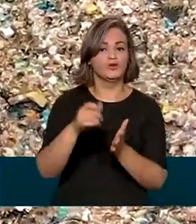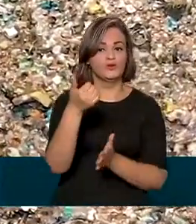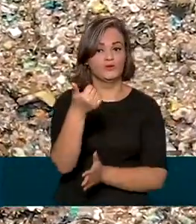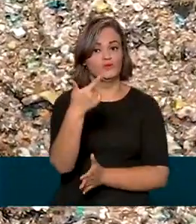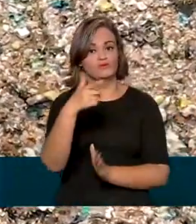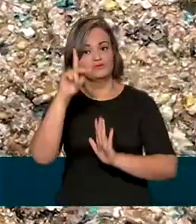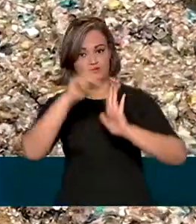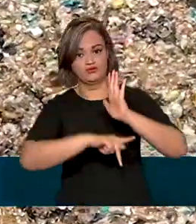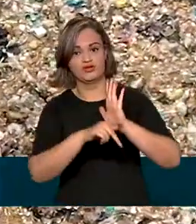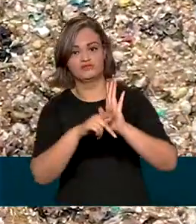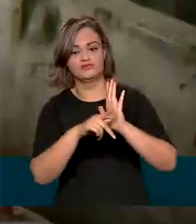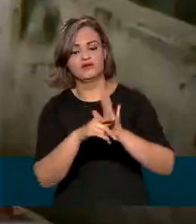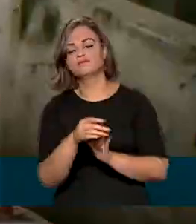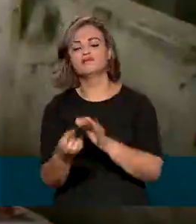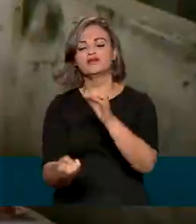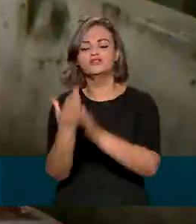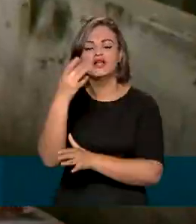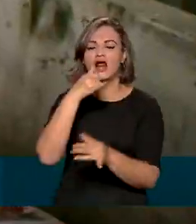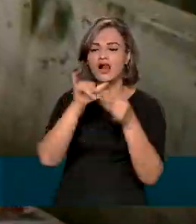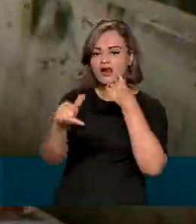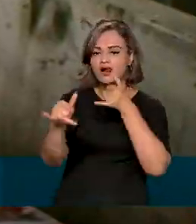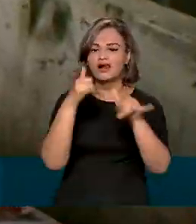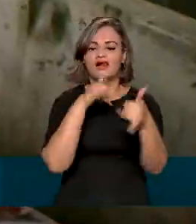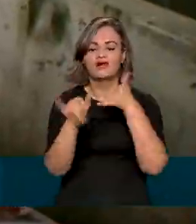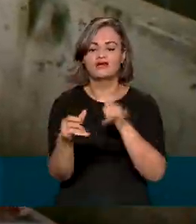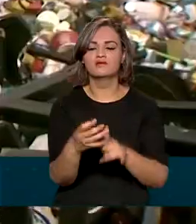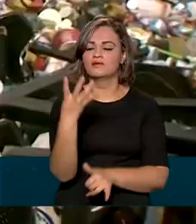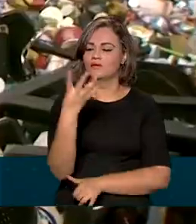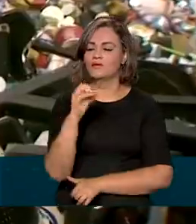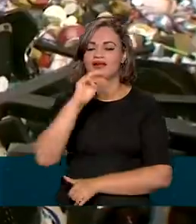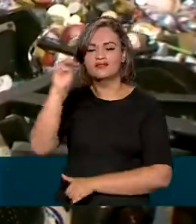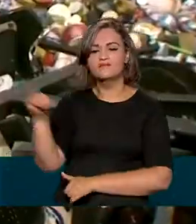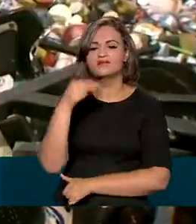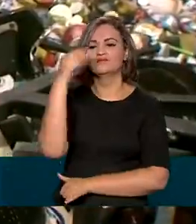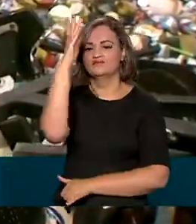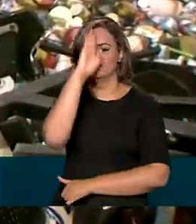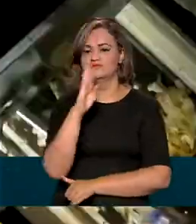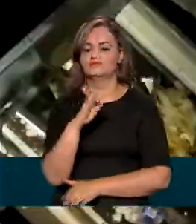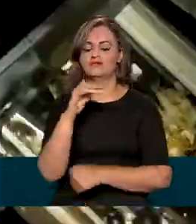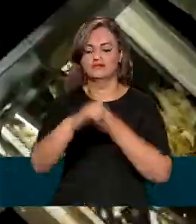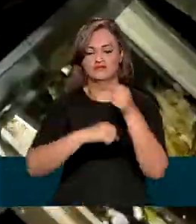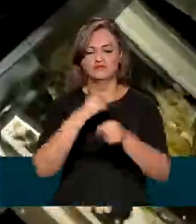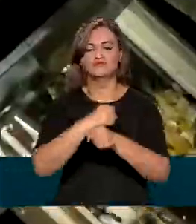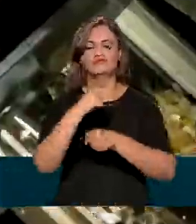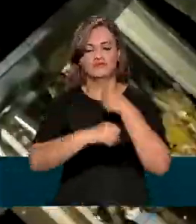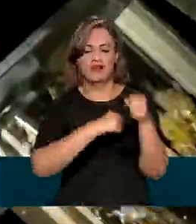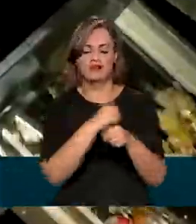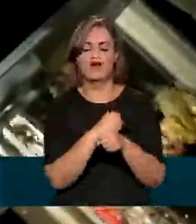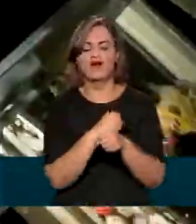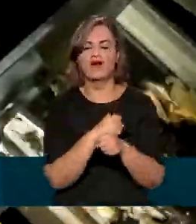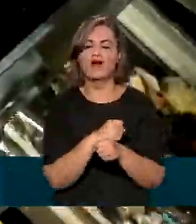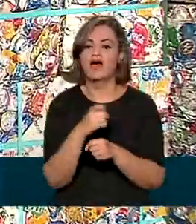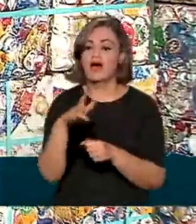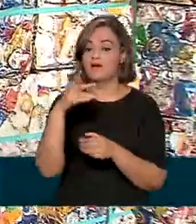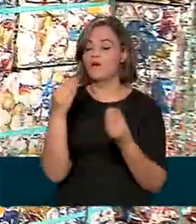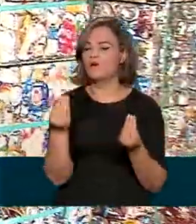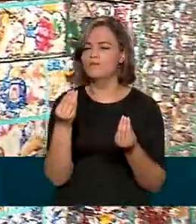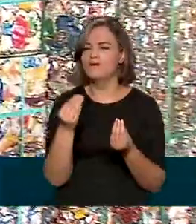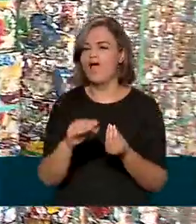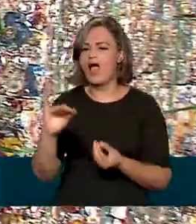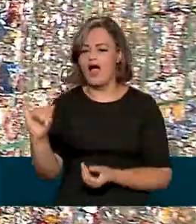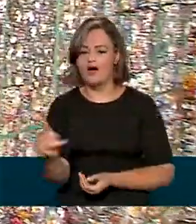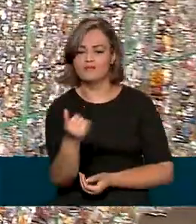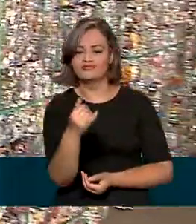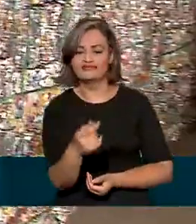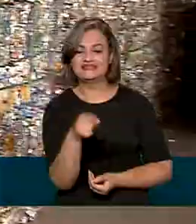com o potencial de geração de energia elétrica para 40 milhões de brasileiros ao ano. Isso a partir do aproveitamento de